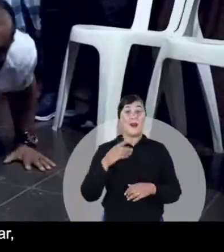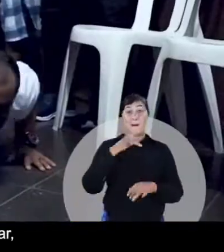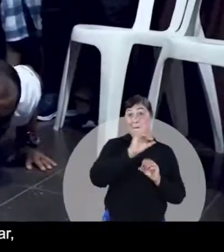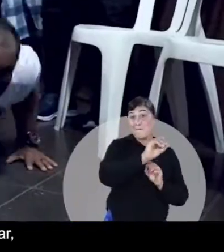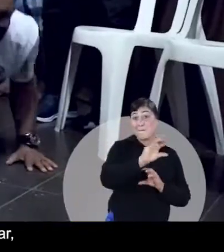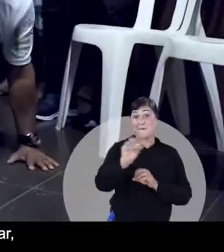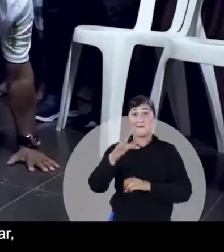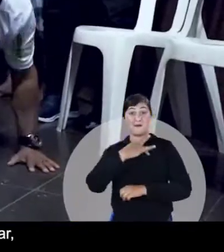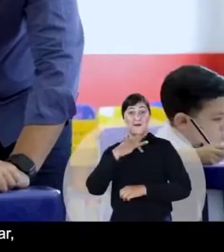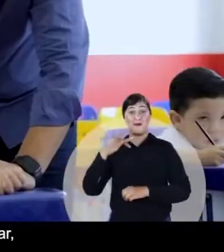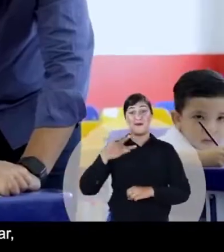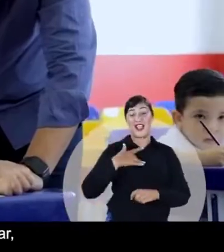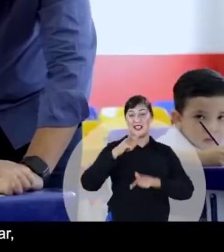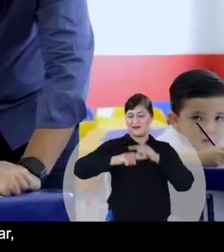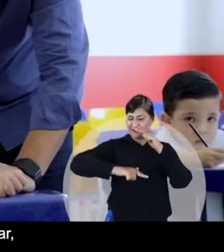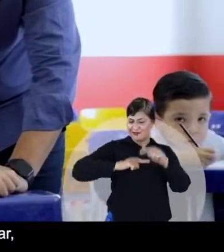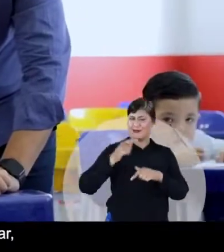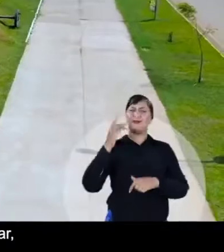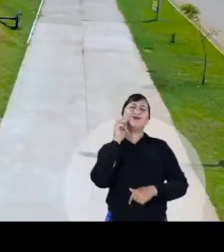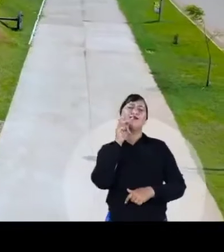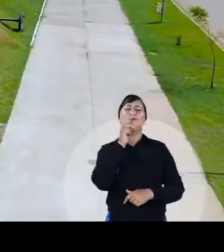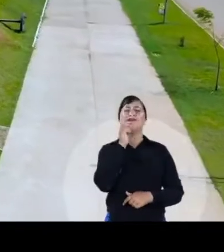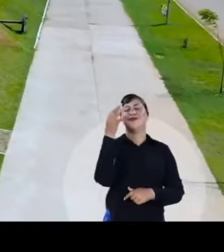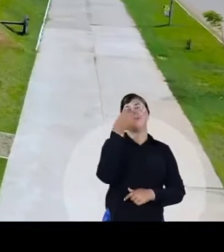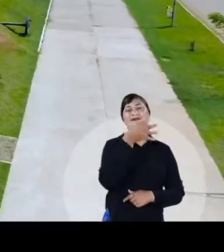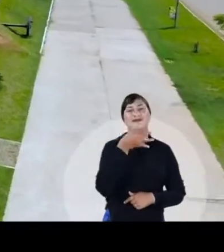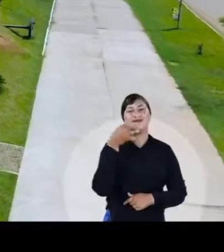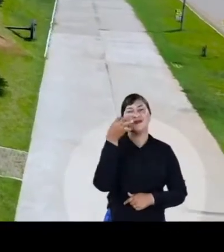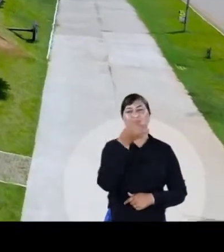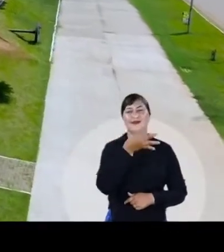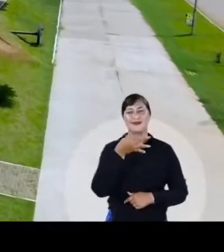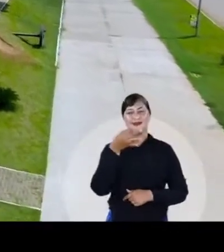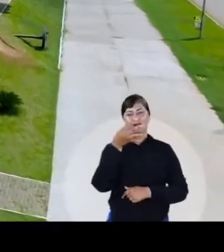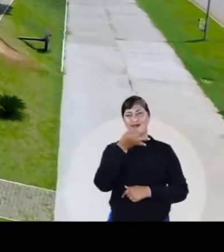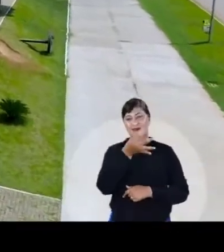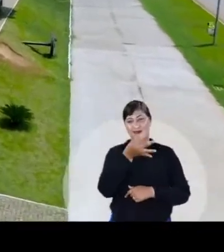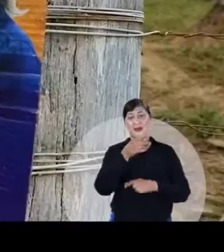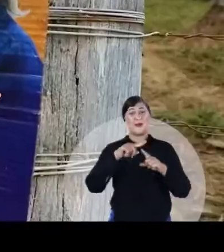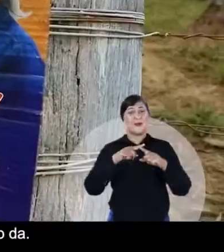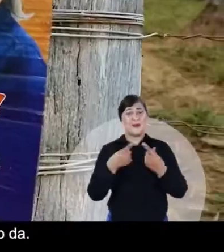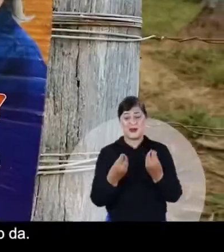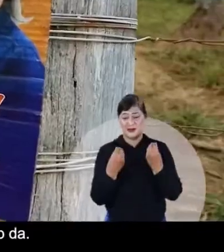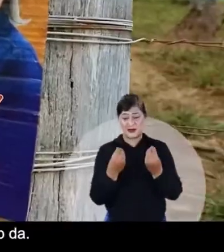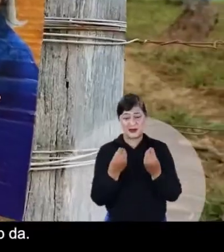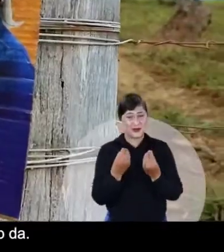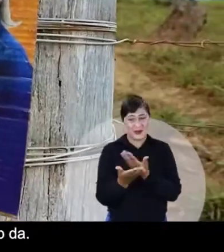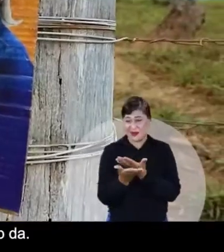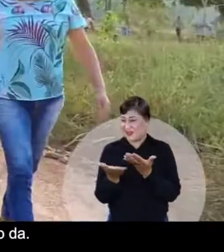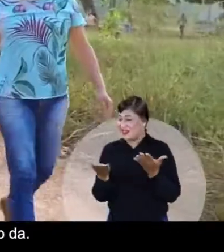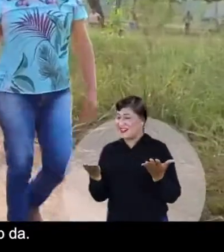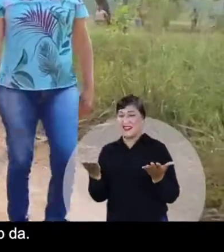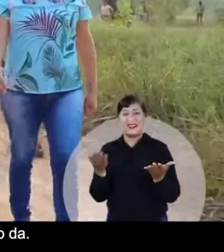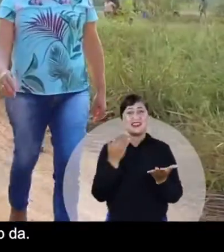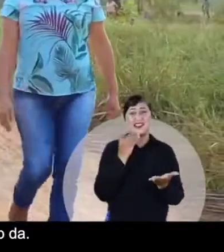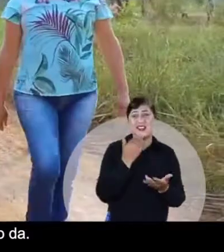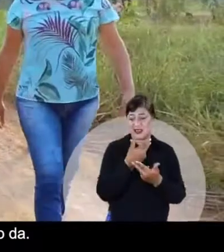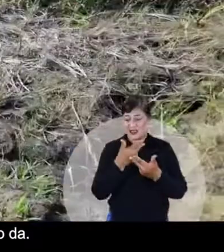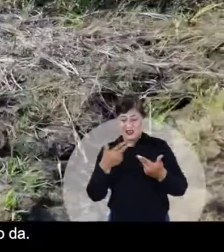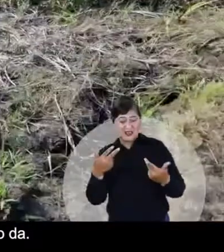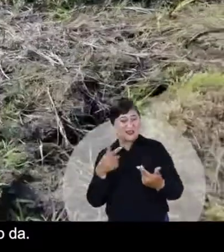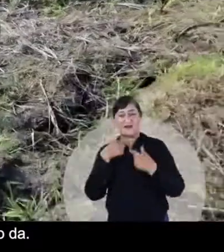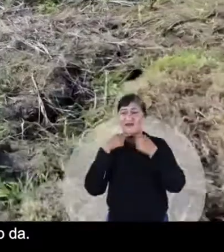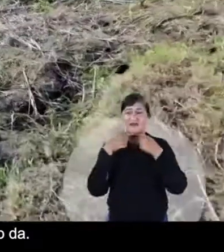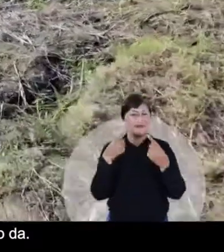Pra nós ter mais saúde, educação e trabalhar, Porto Velho é muito linda. Mas do jeito que tá, não dá.